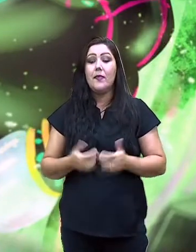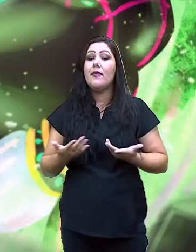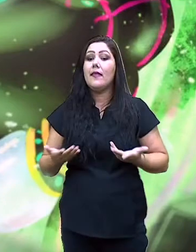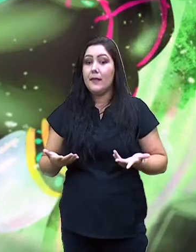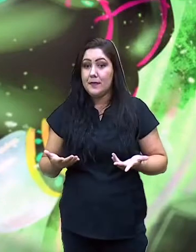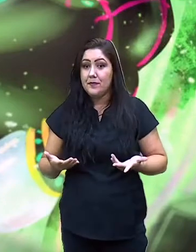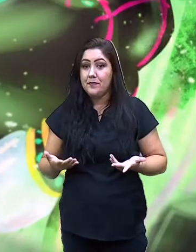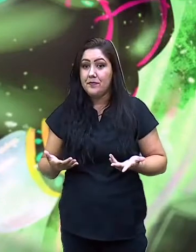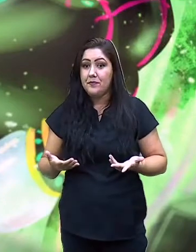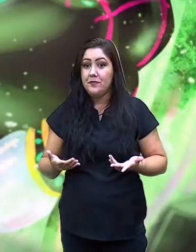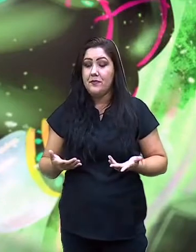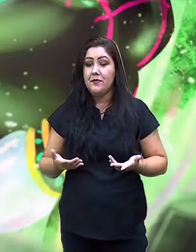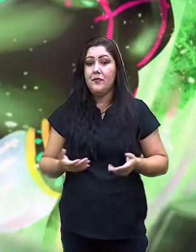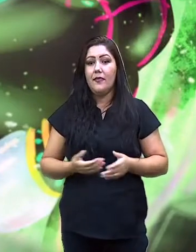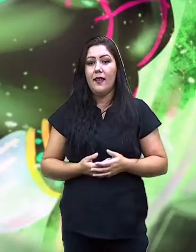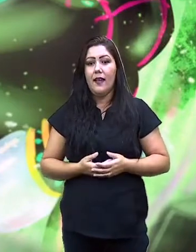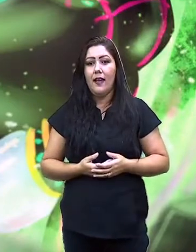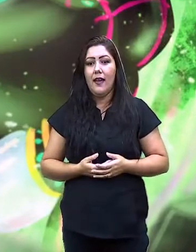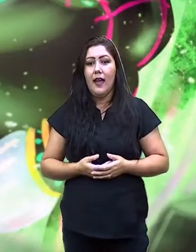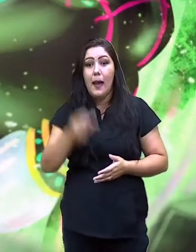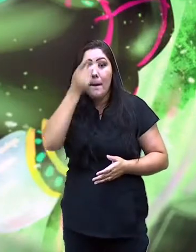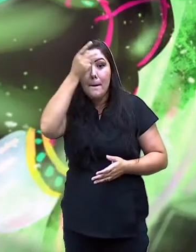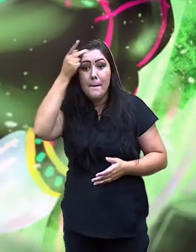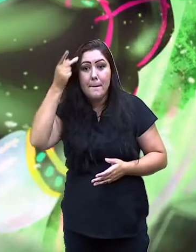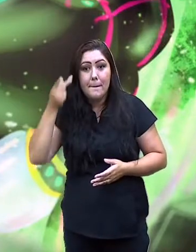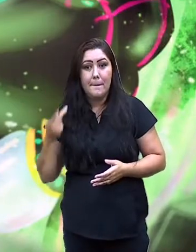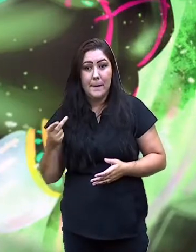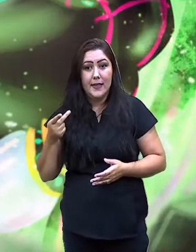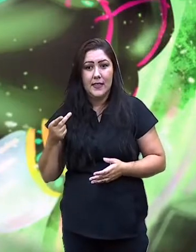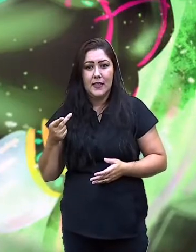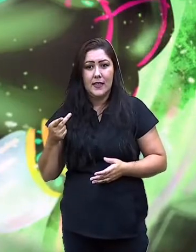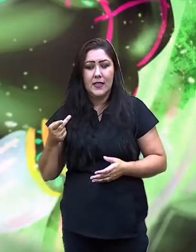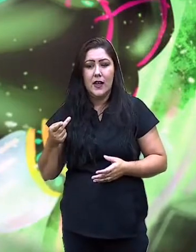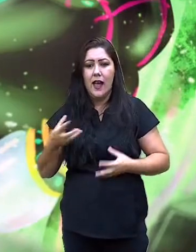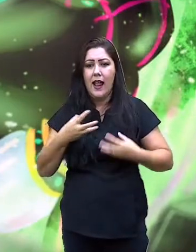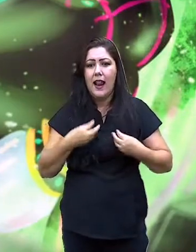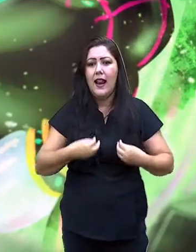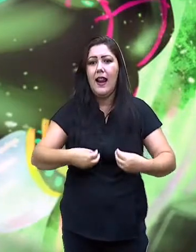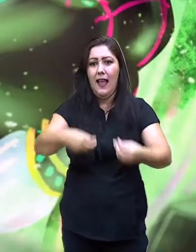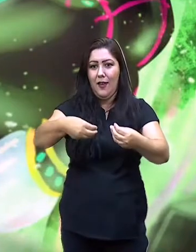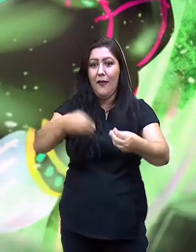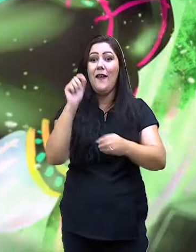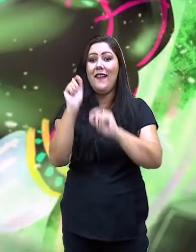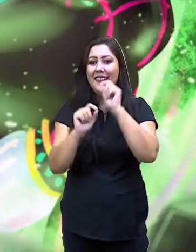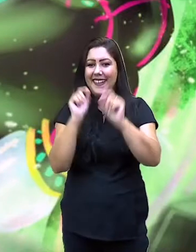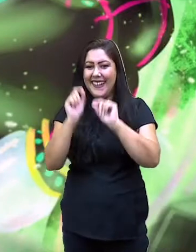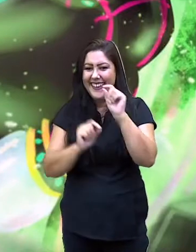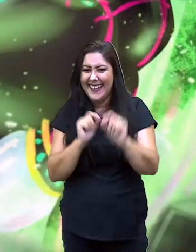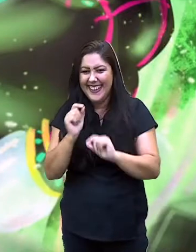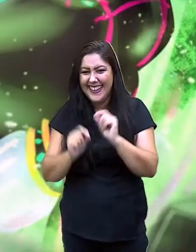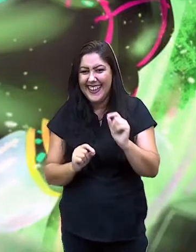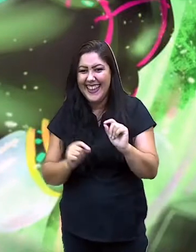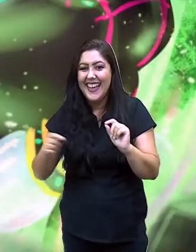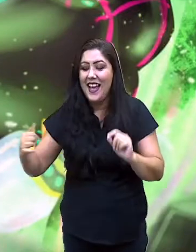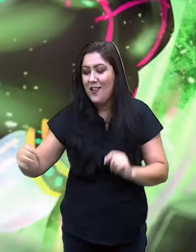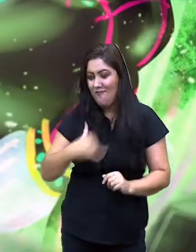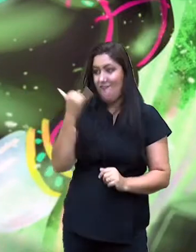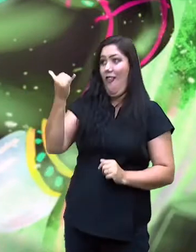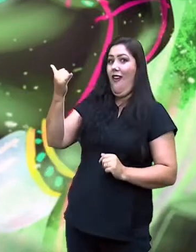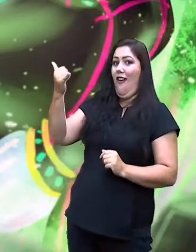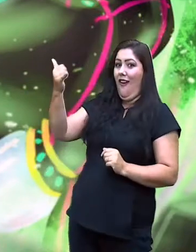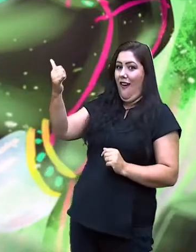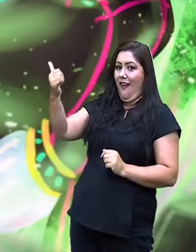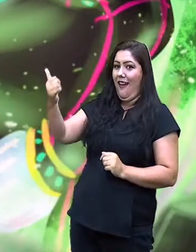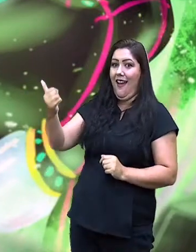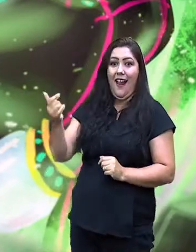naquela festa não poderá levar o quê? Uma chifrada do boi ela não